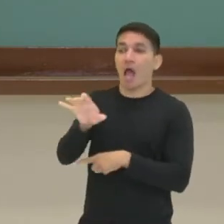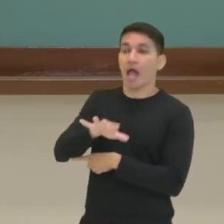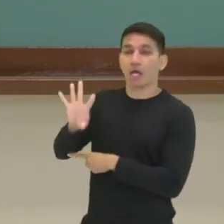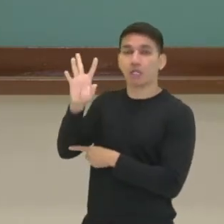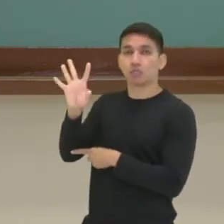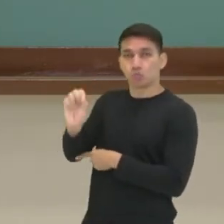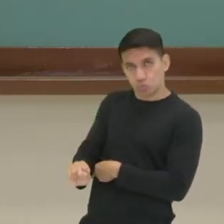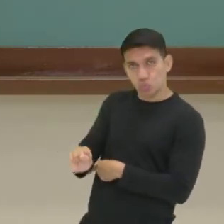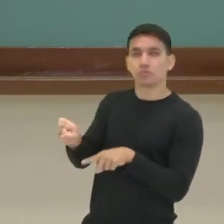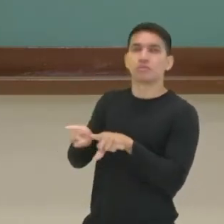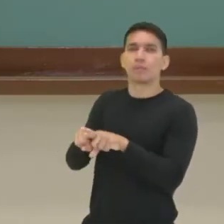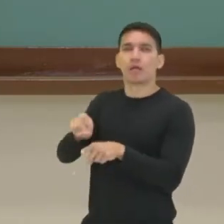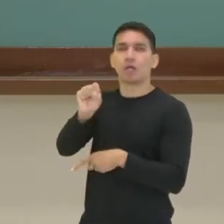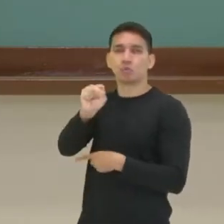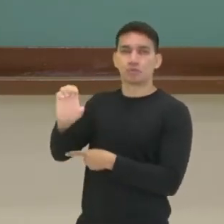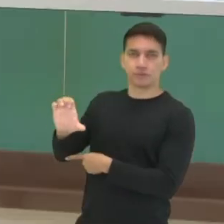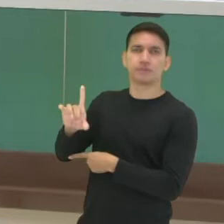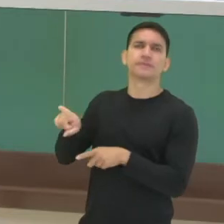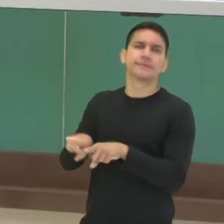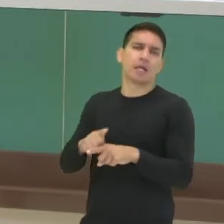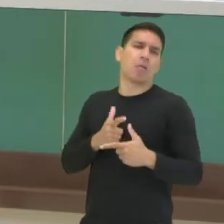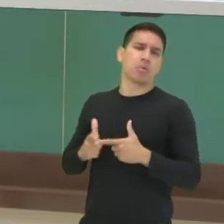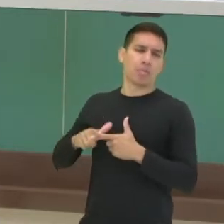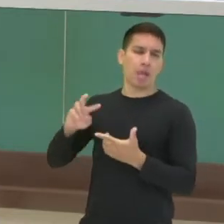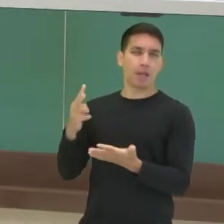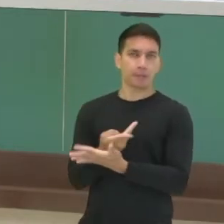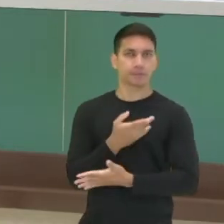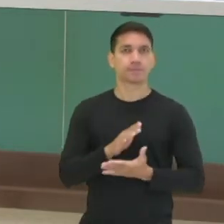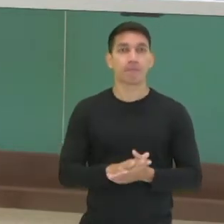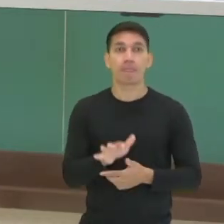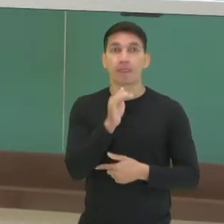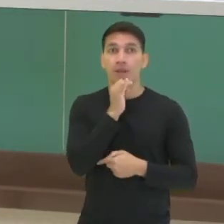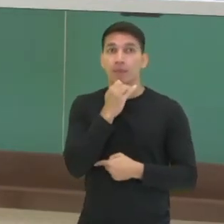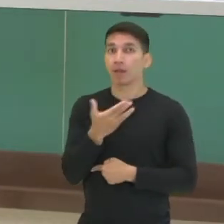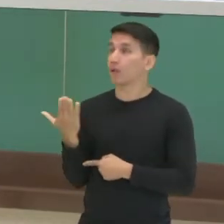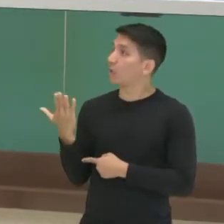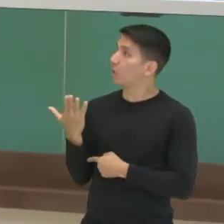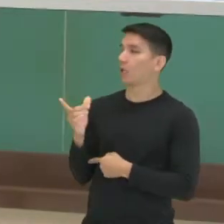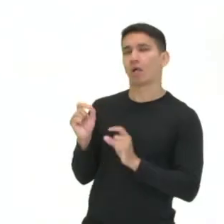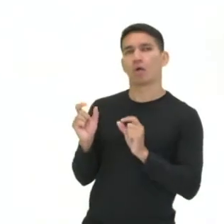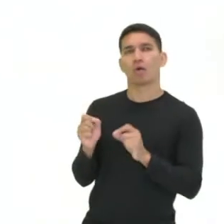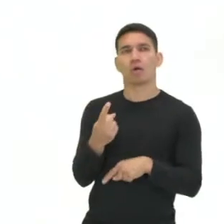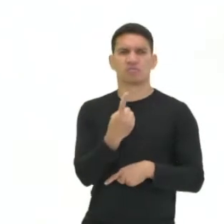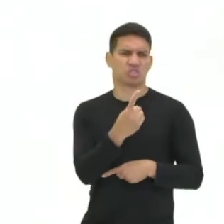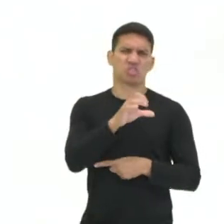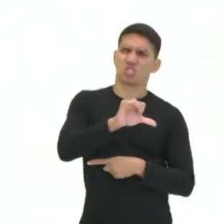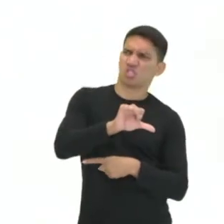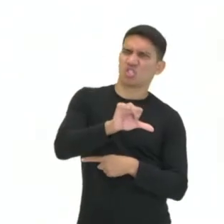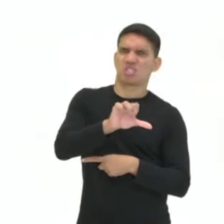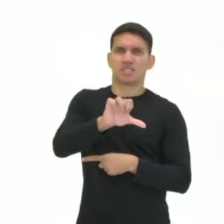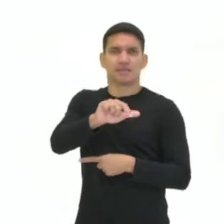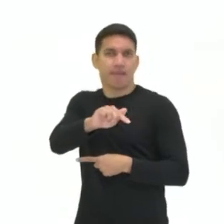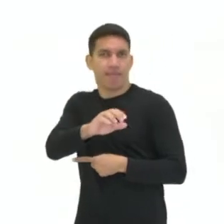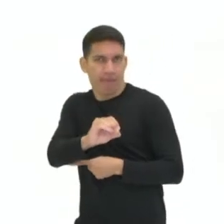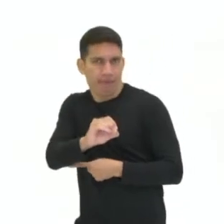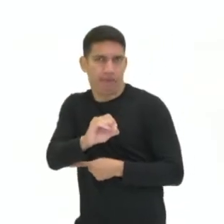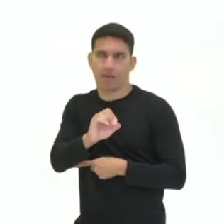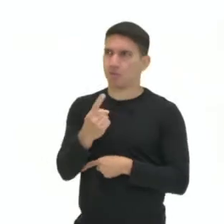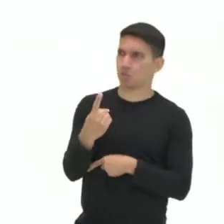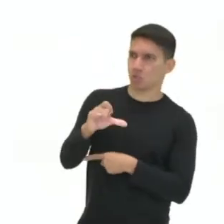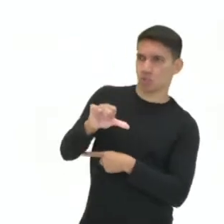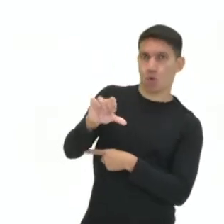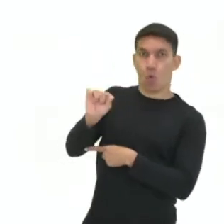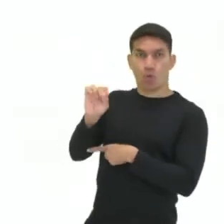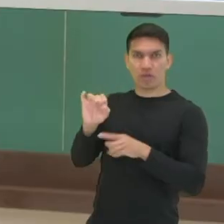E isso também gerou um problema. Então cerca de, a partir da década de 1970 e 80, cerca de 2 milhões de